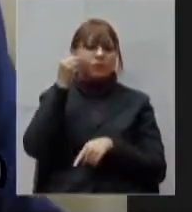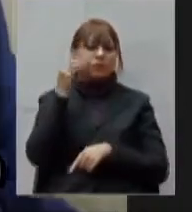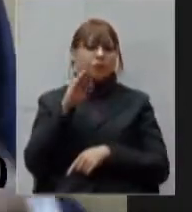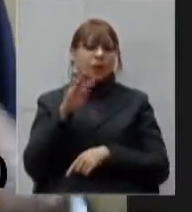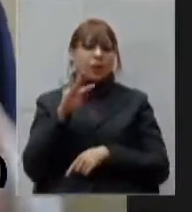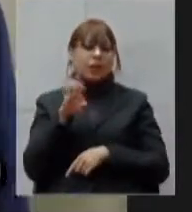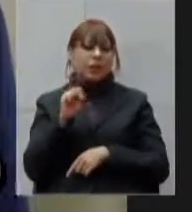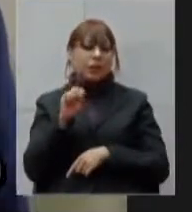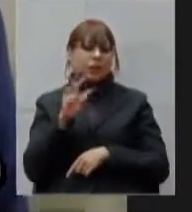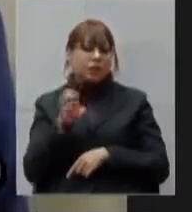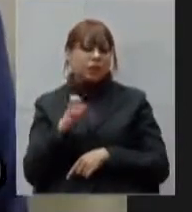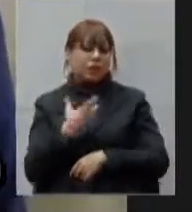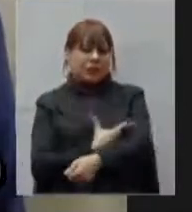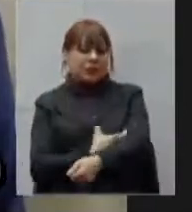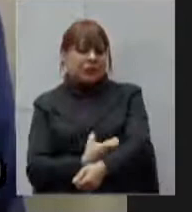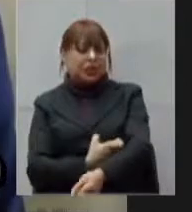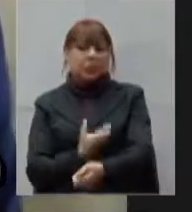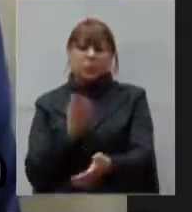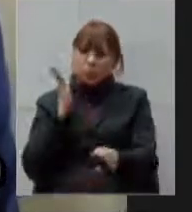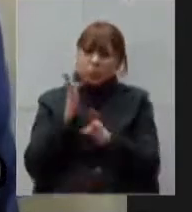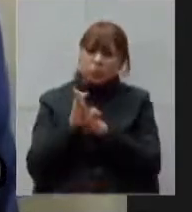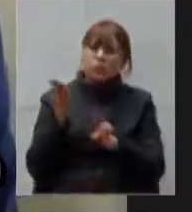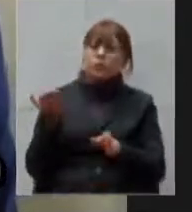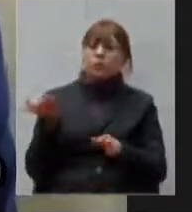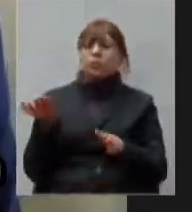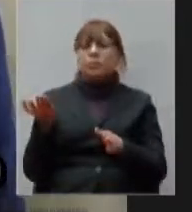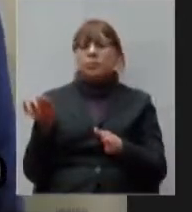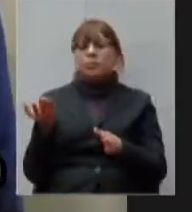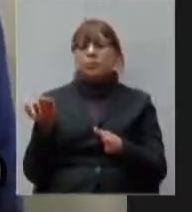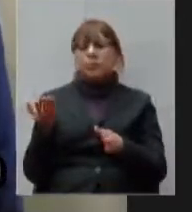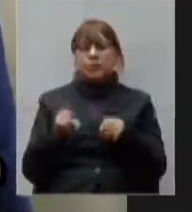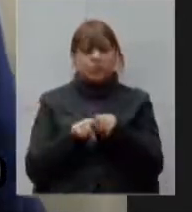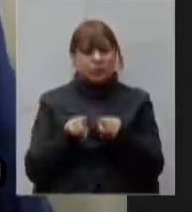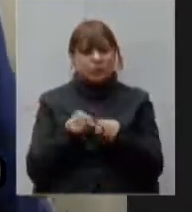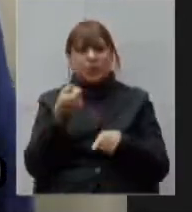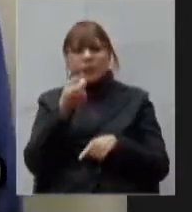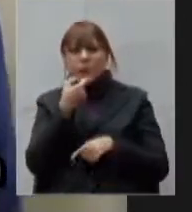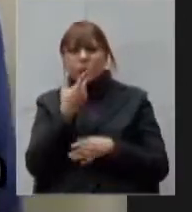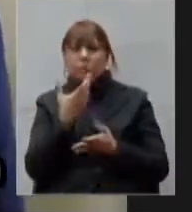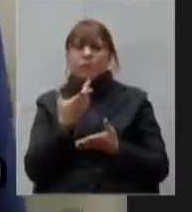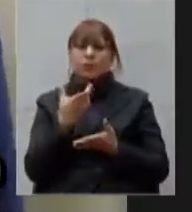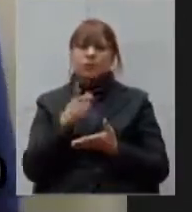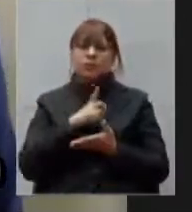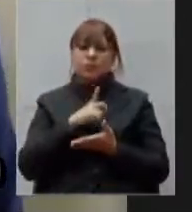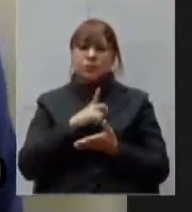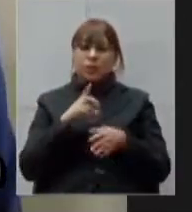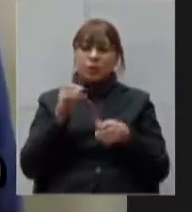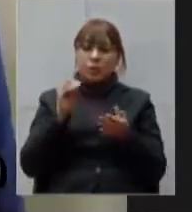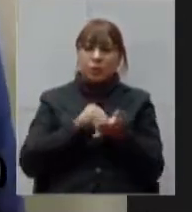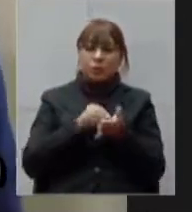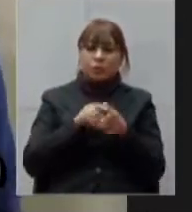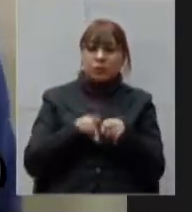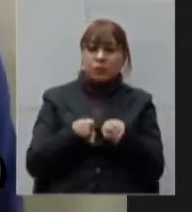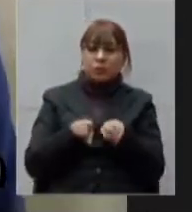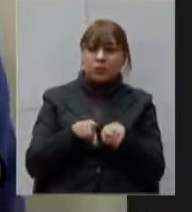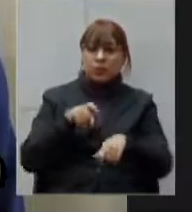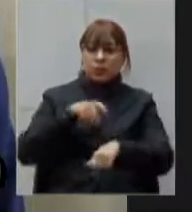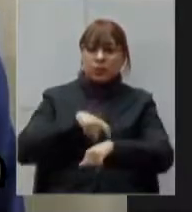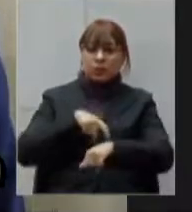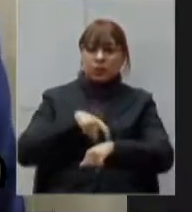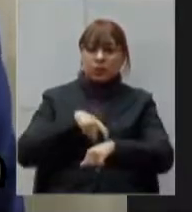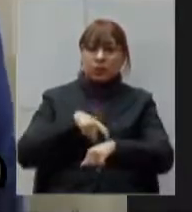muito questão voltada para medicamentos agora estão faltando anestésicos na hora de fazer